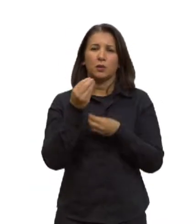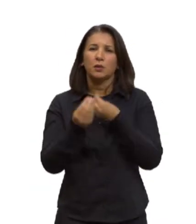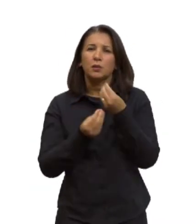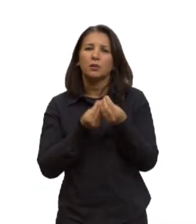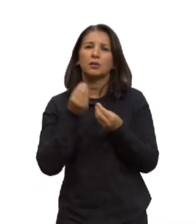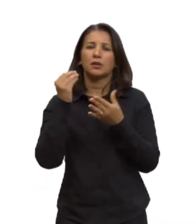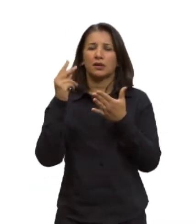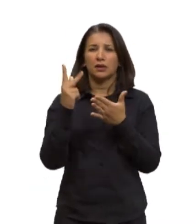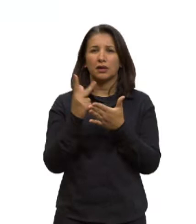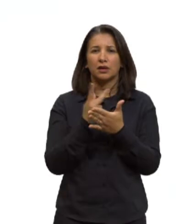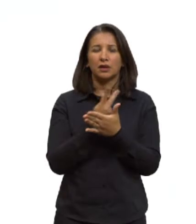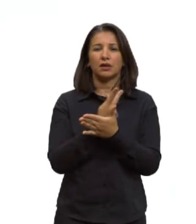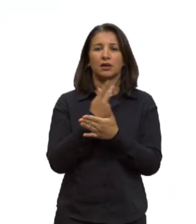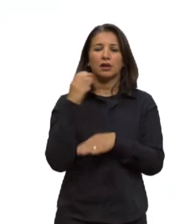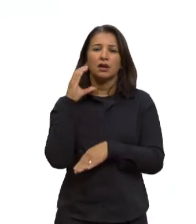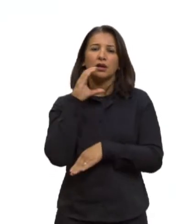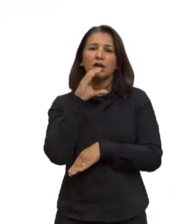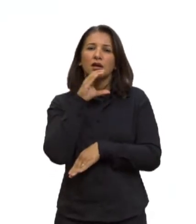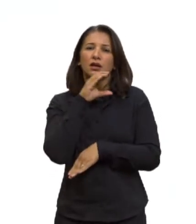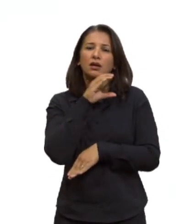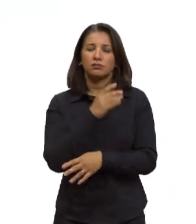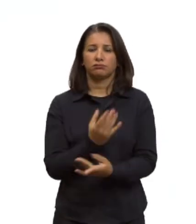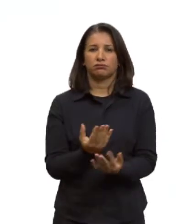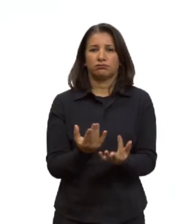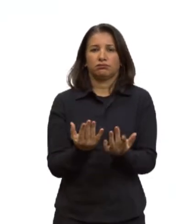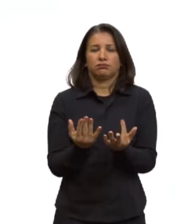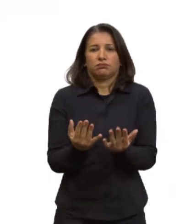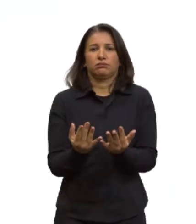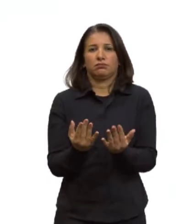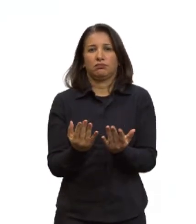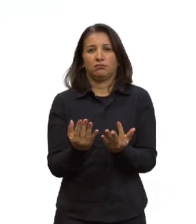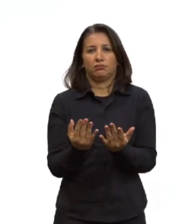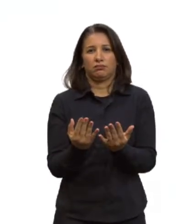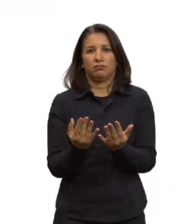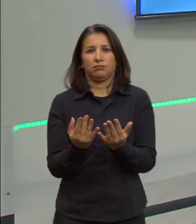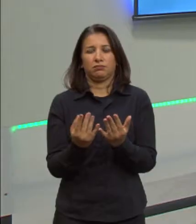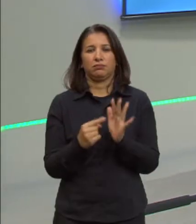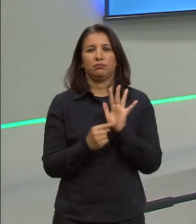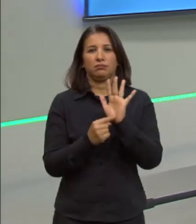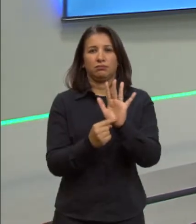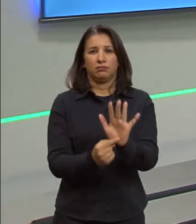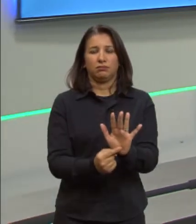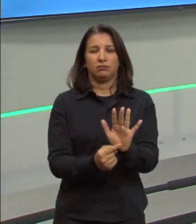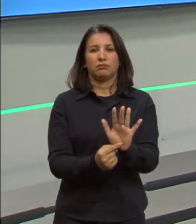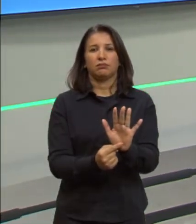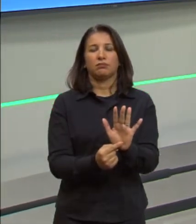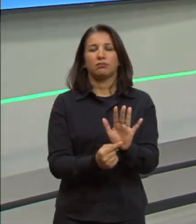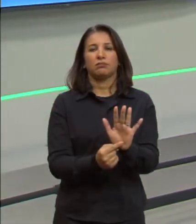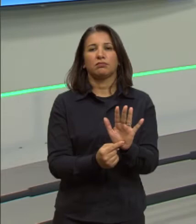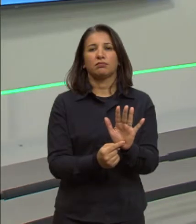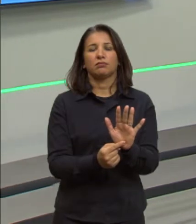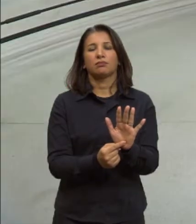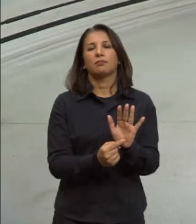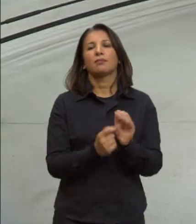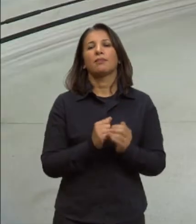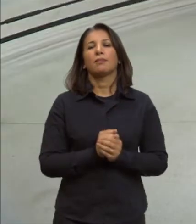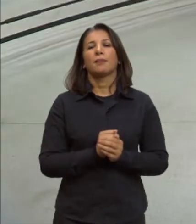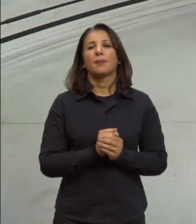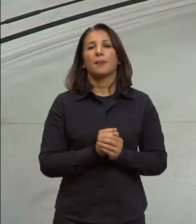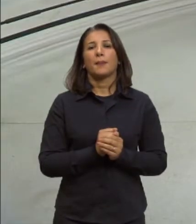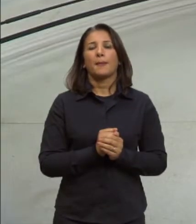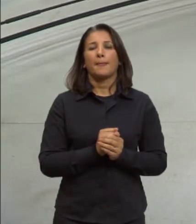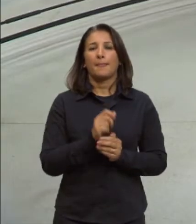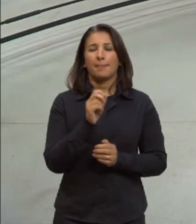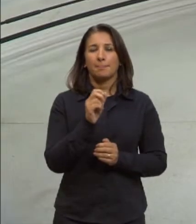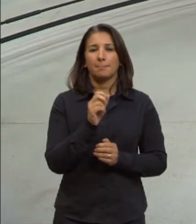através do aquecimento num dispositivo, aqui um aplicativo, na verdade, eletrônico, que vai mostrar para